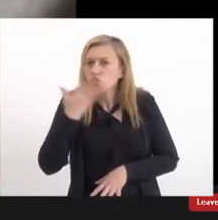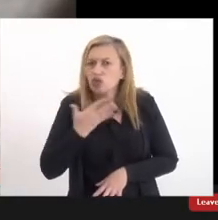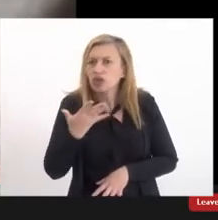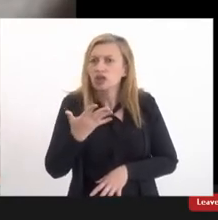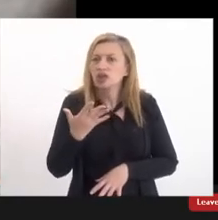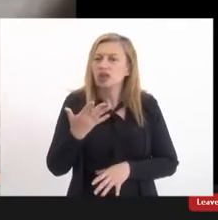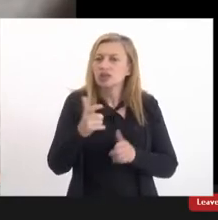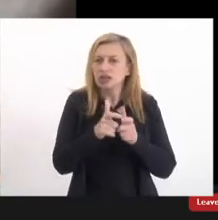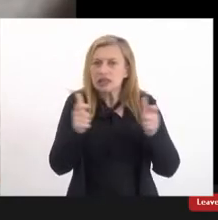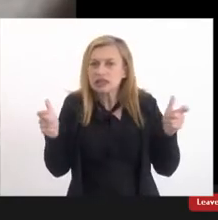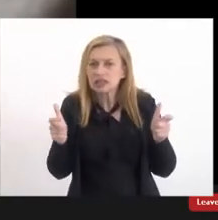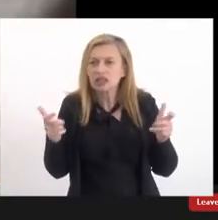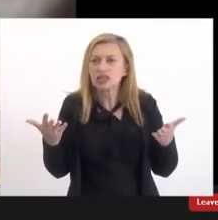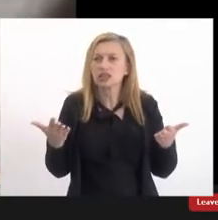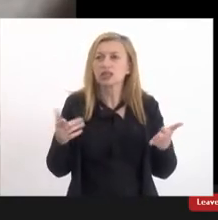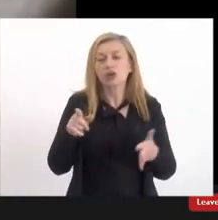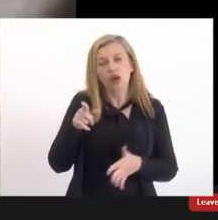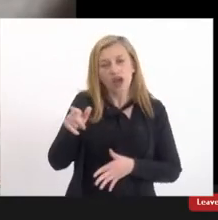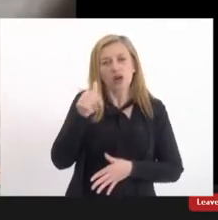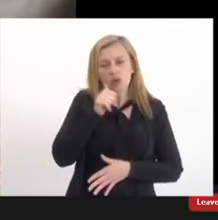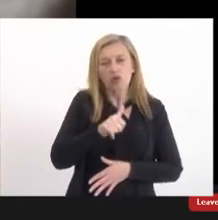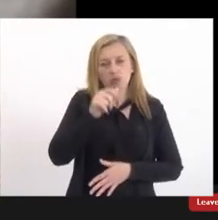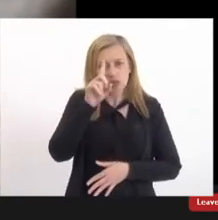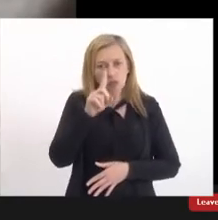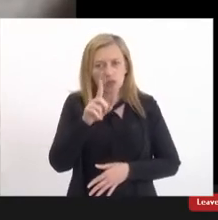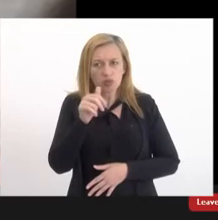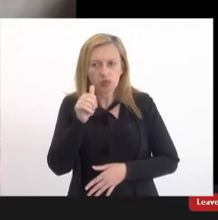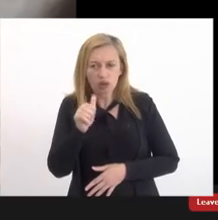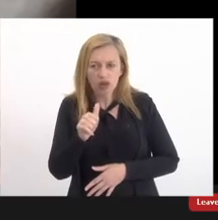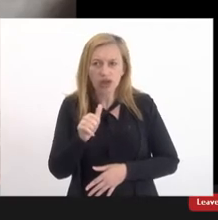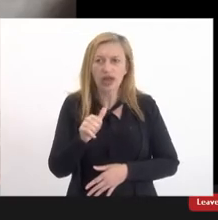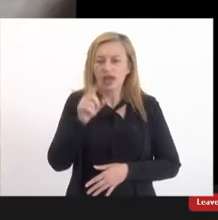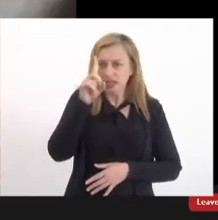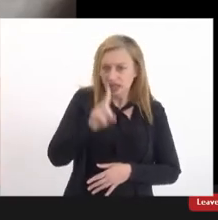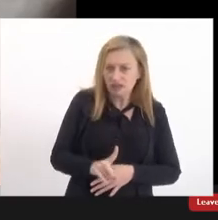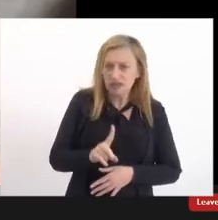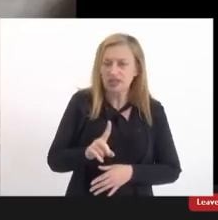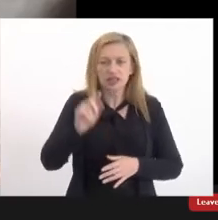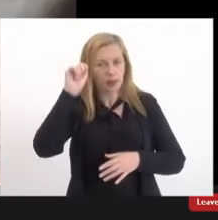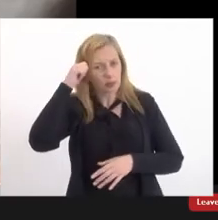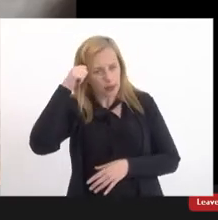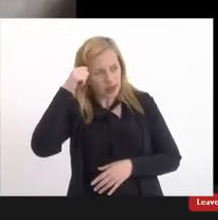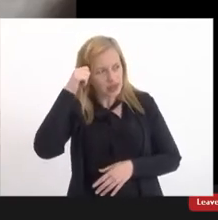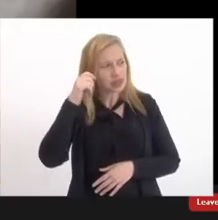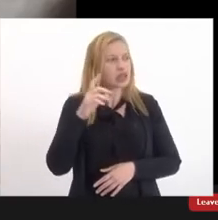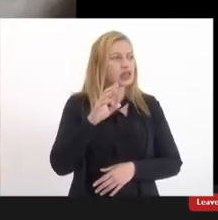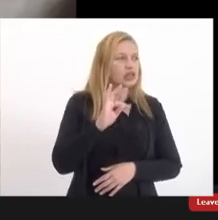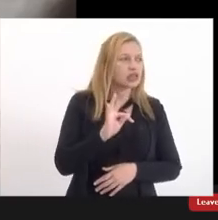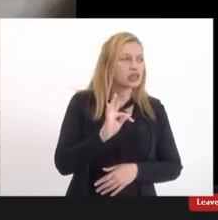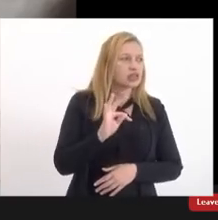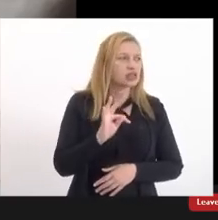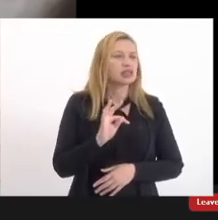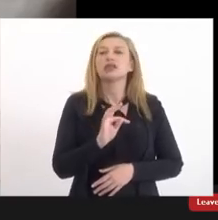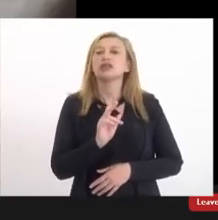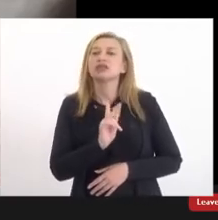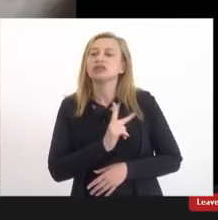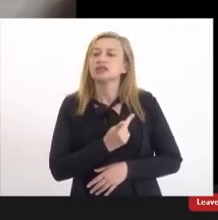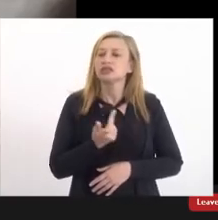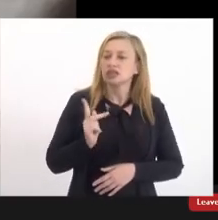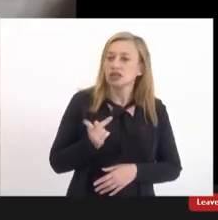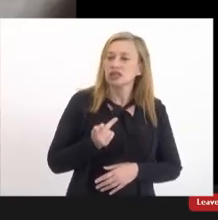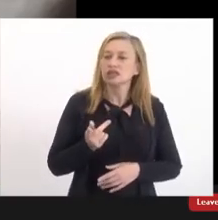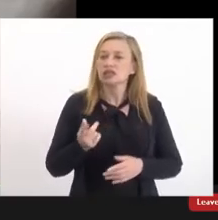dimensão então ela como mulher trans preta com deficiência com uma situação de limitação